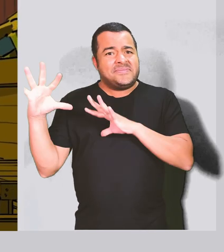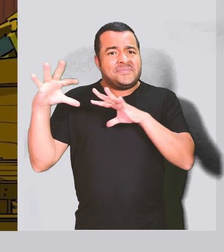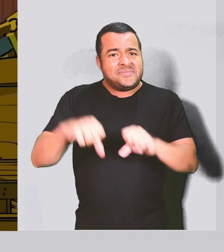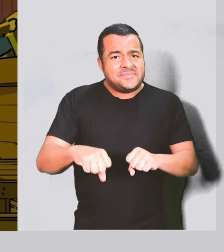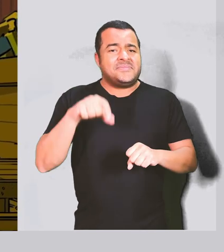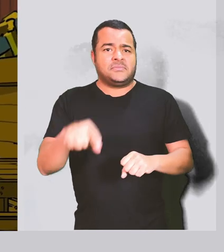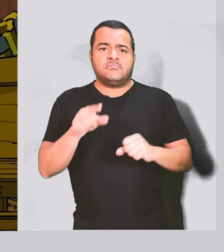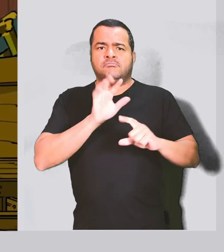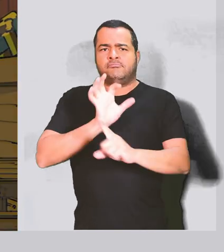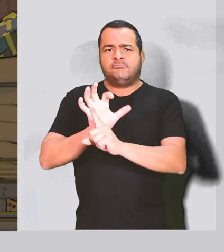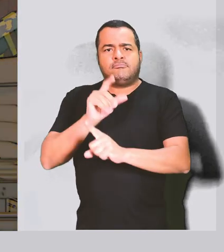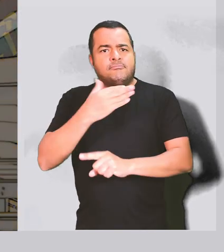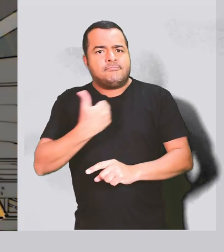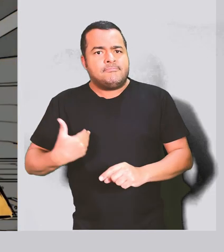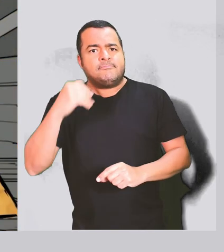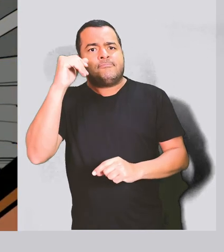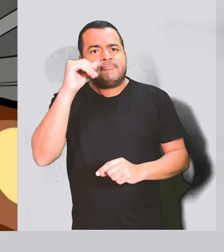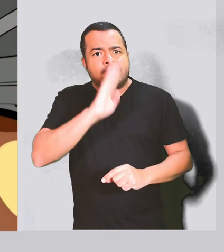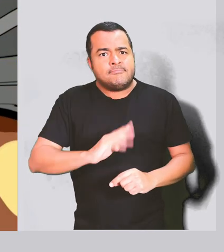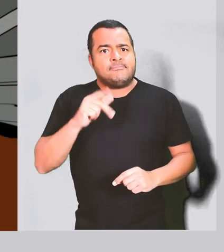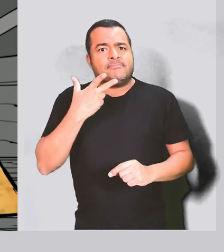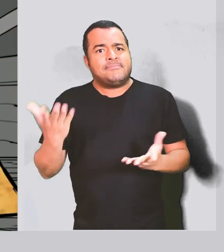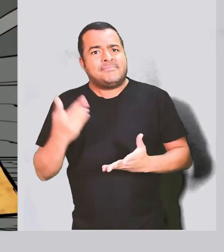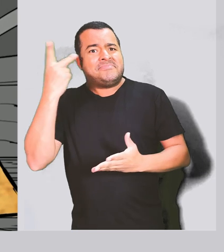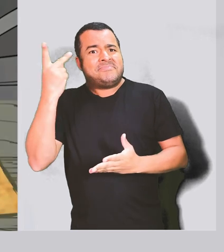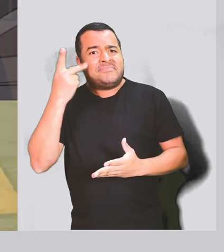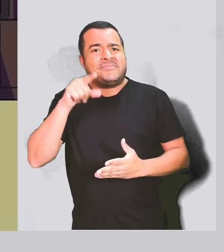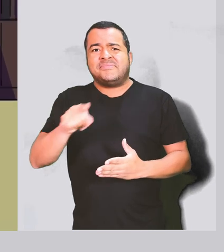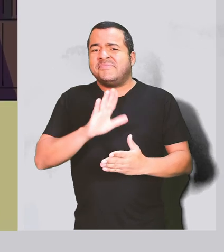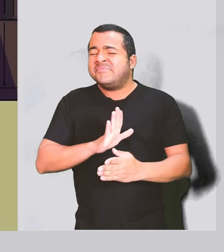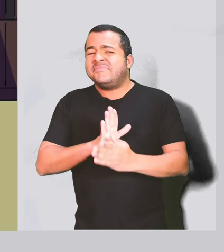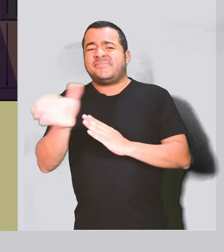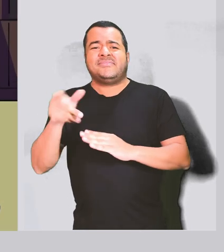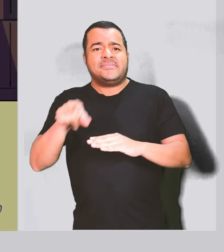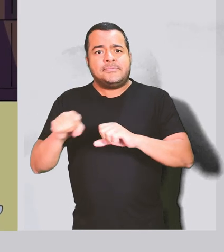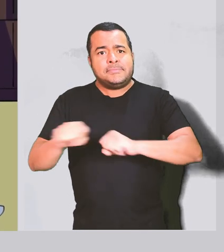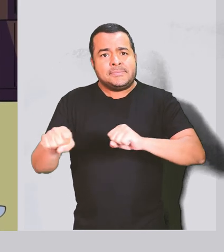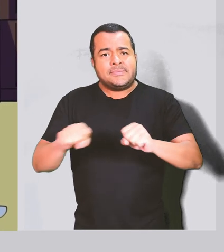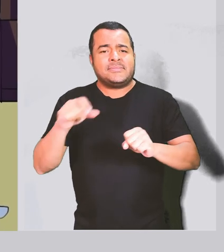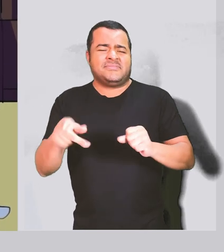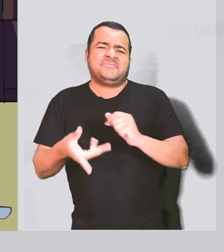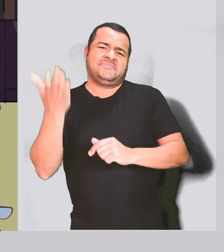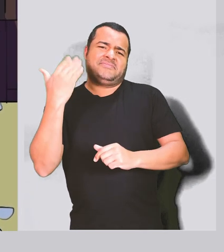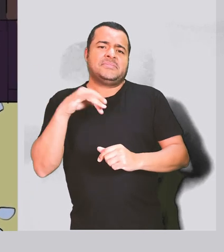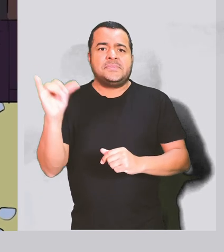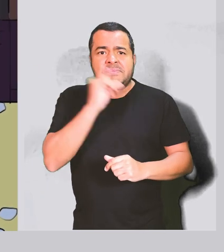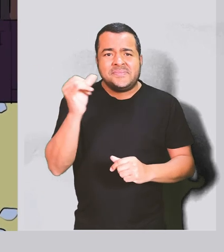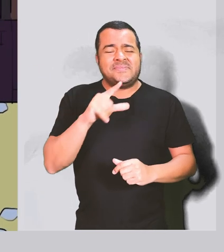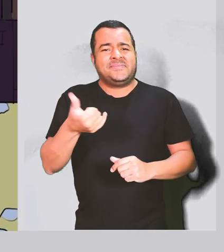italiana, incentivado pelo governo brasileiro, apareceram na cidade de São Paulo os primeiros engraxates. No início, eram todos